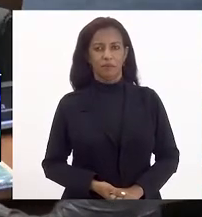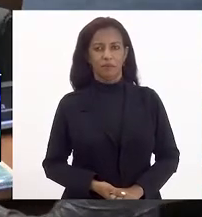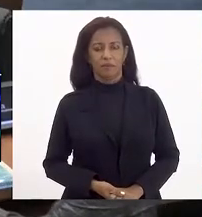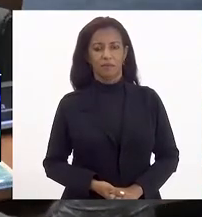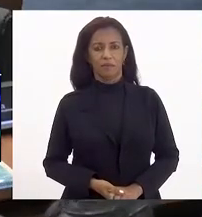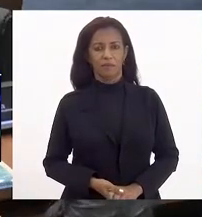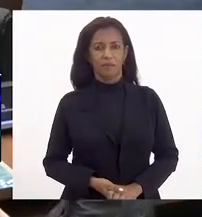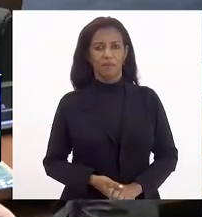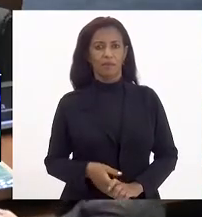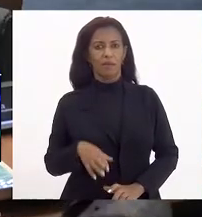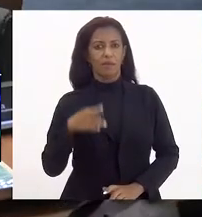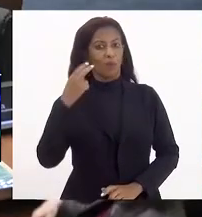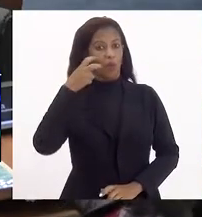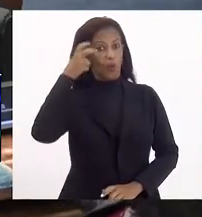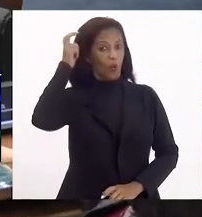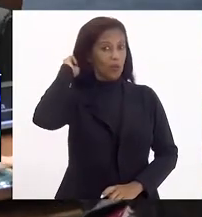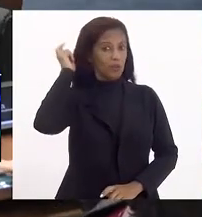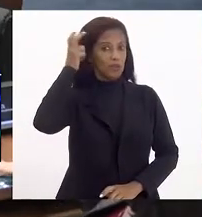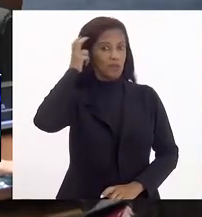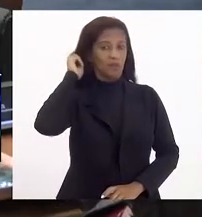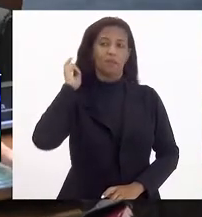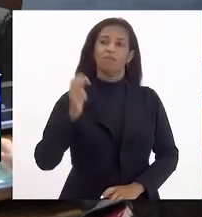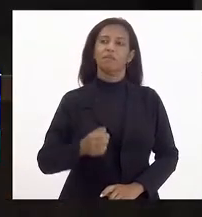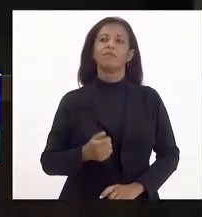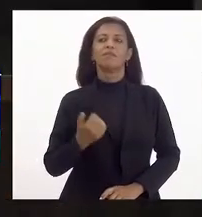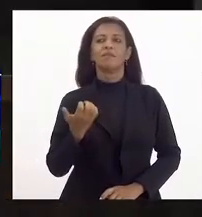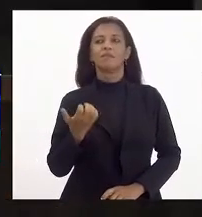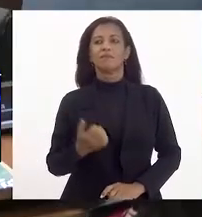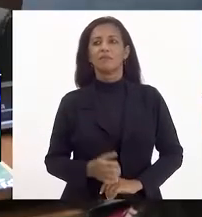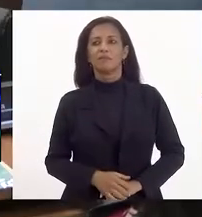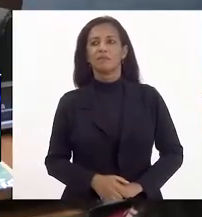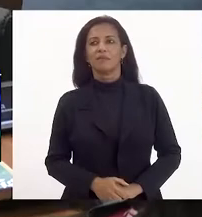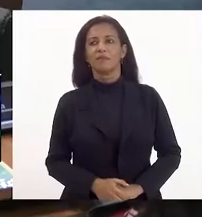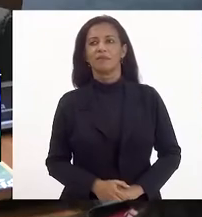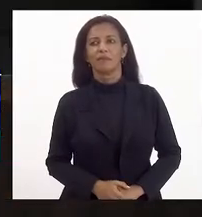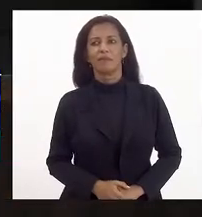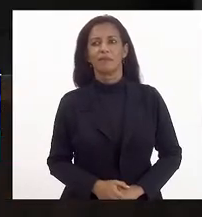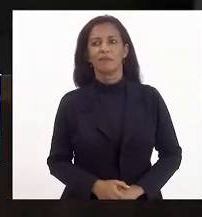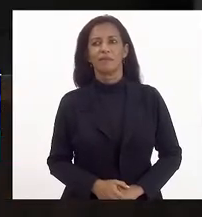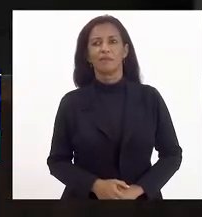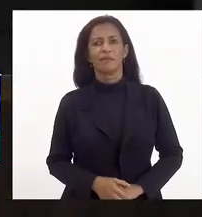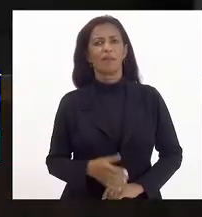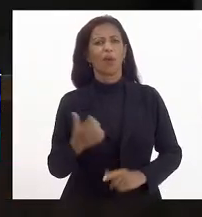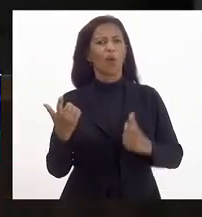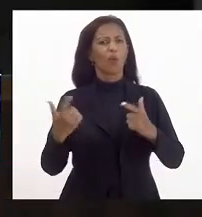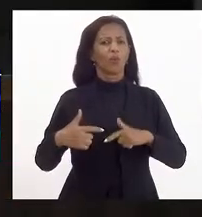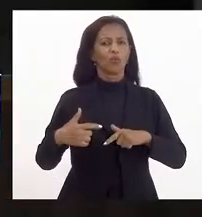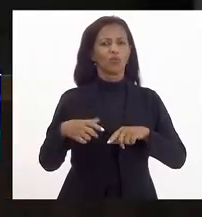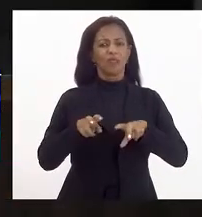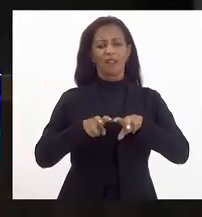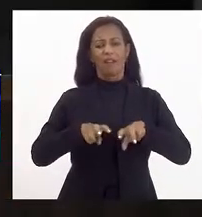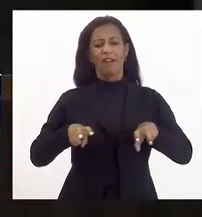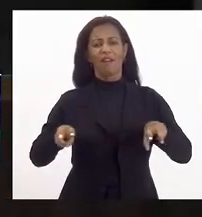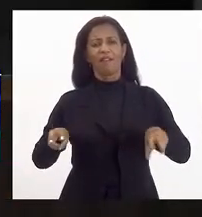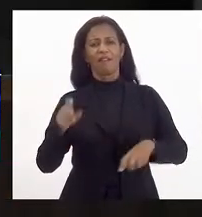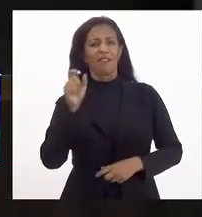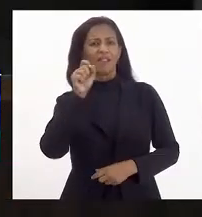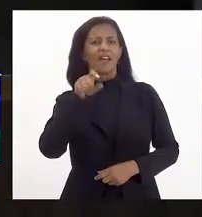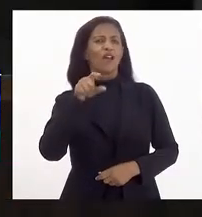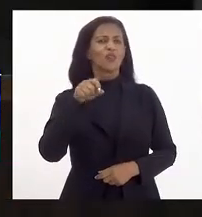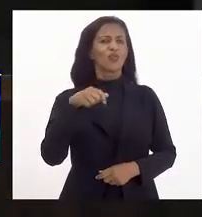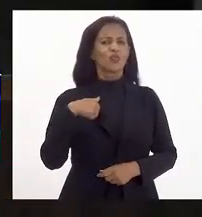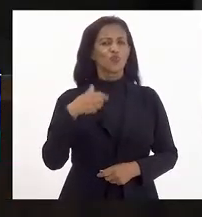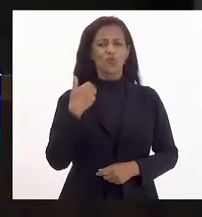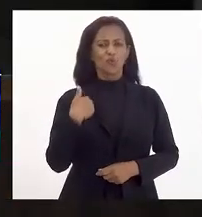Rosane Félix. Obrigado, meu presidente. Tem essas cadeiras azuis aí, Rosane. Estou procurando aqui.